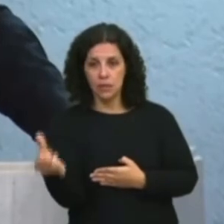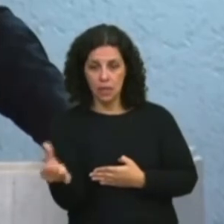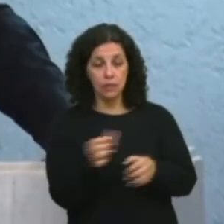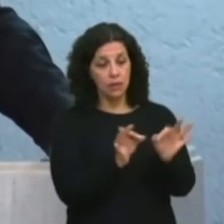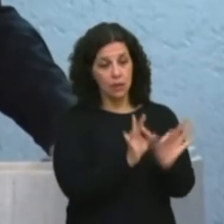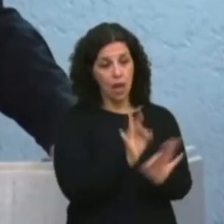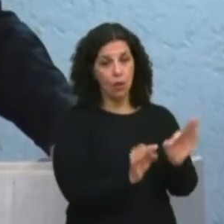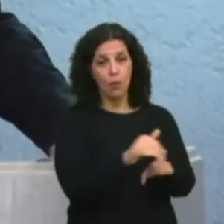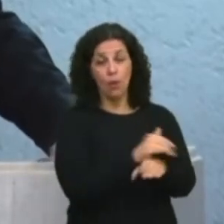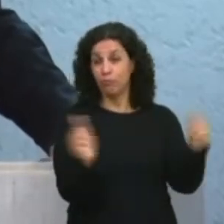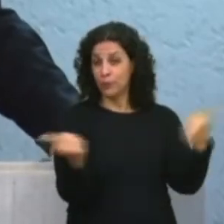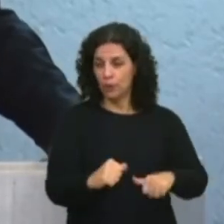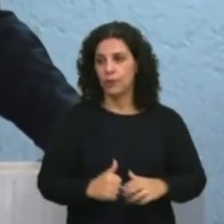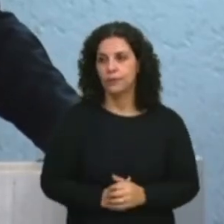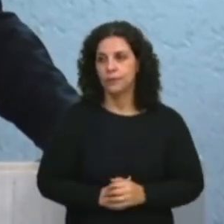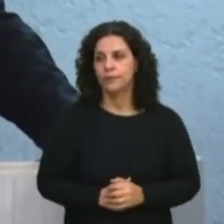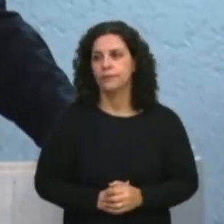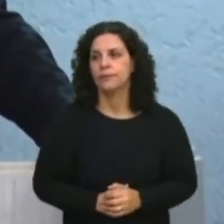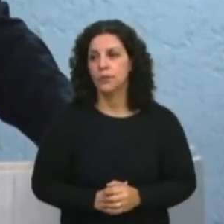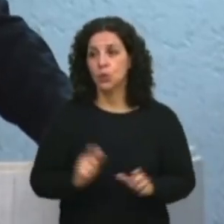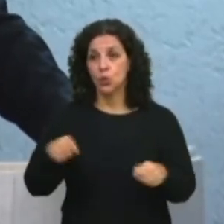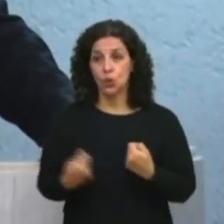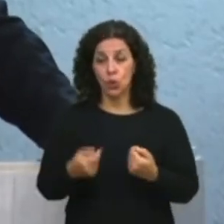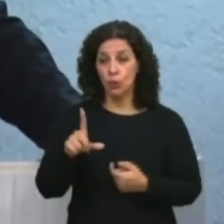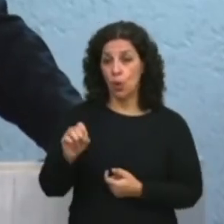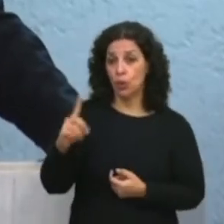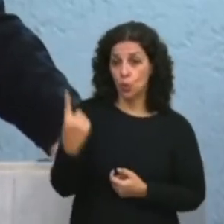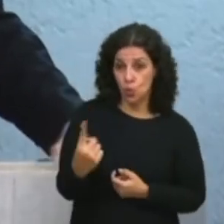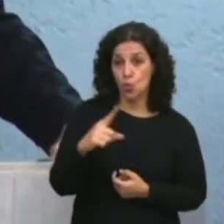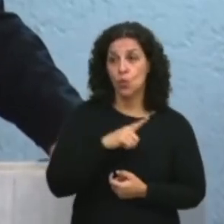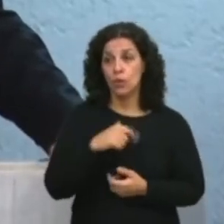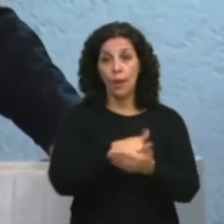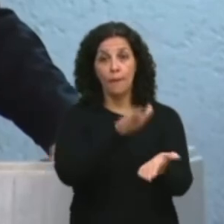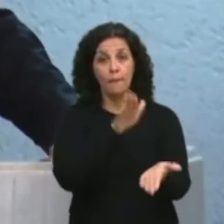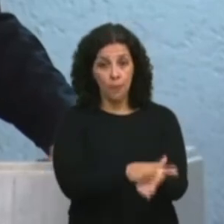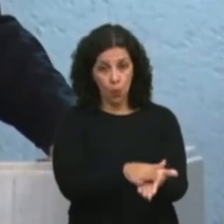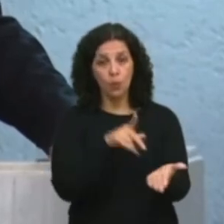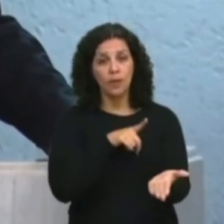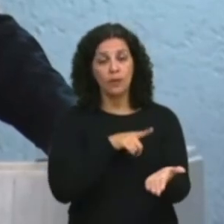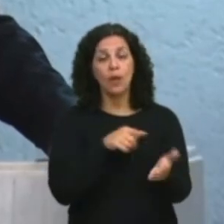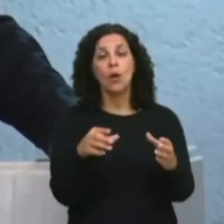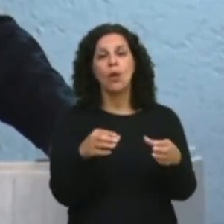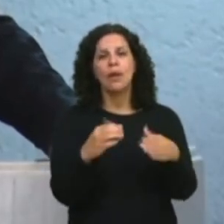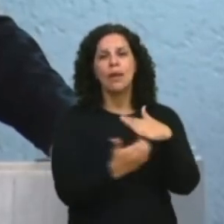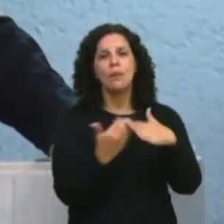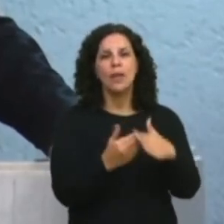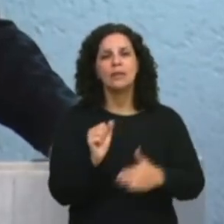recuperação. Pior, em relação ao lote 1, tem uma penalidade para a via araucária,